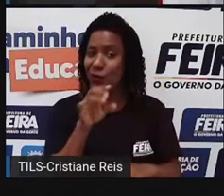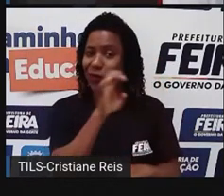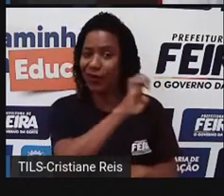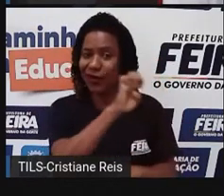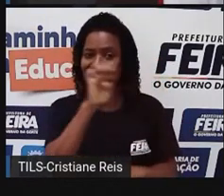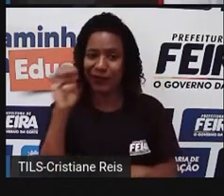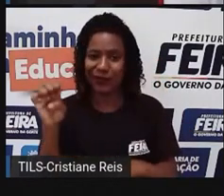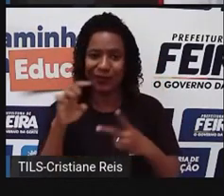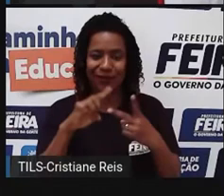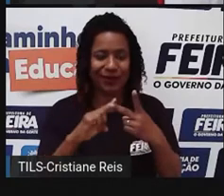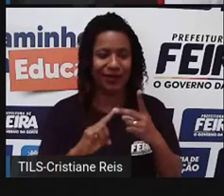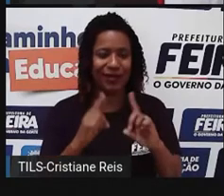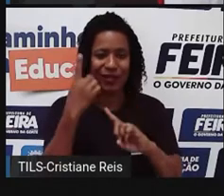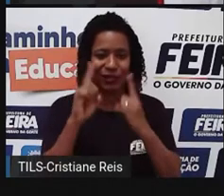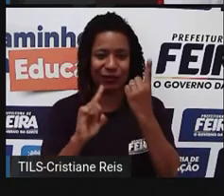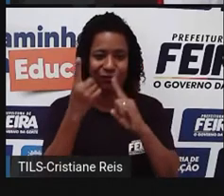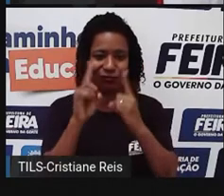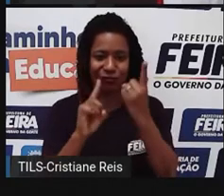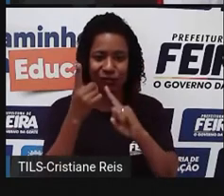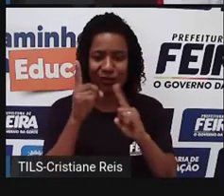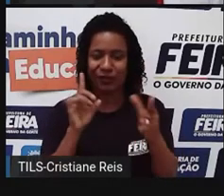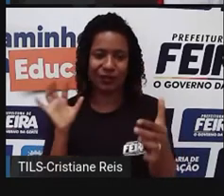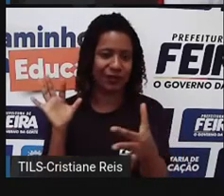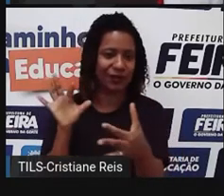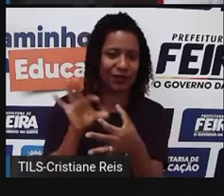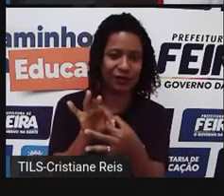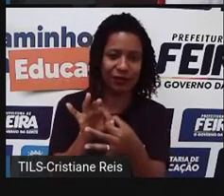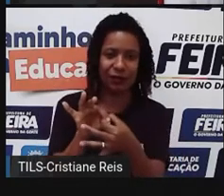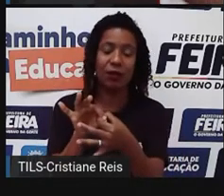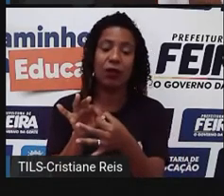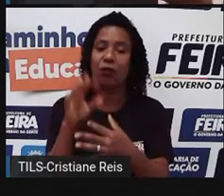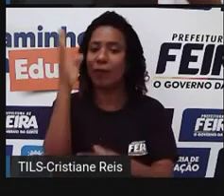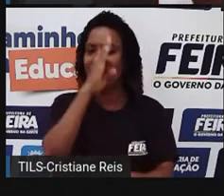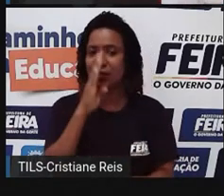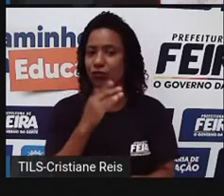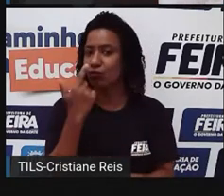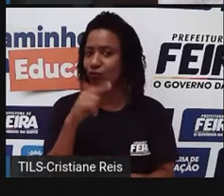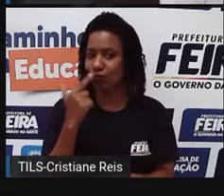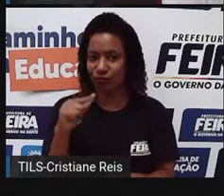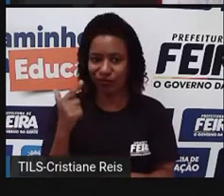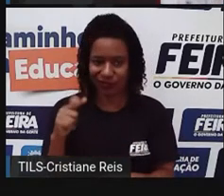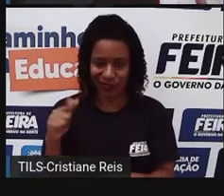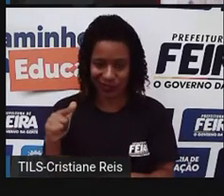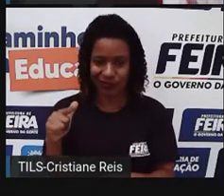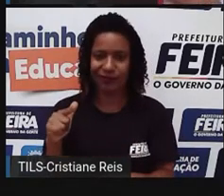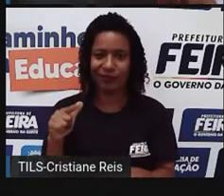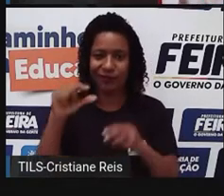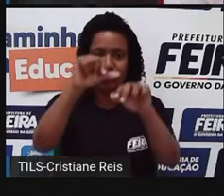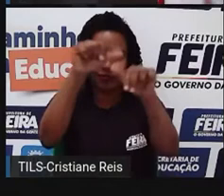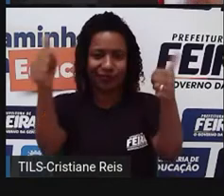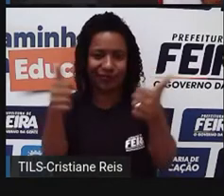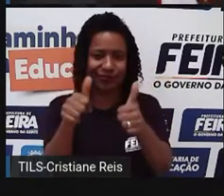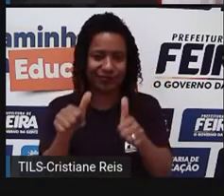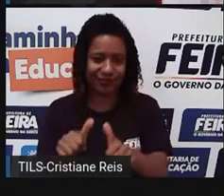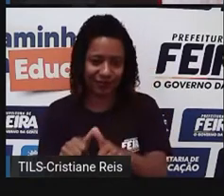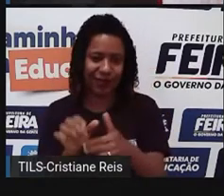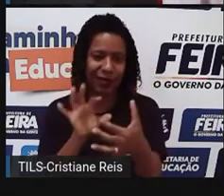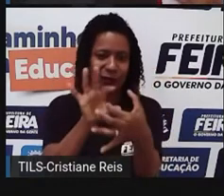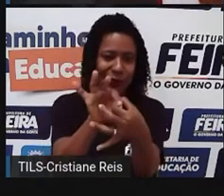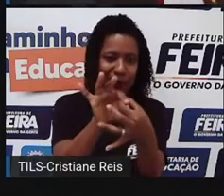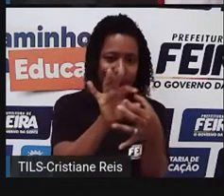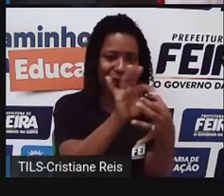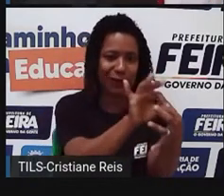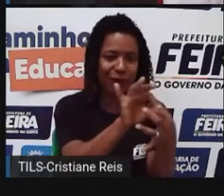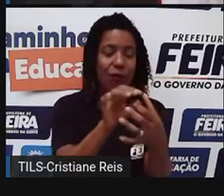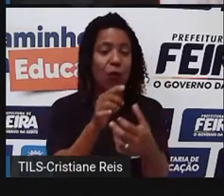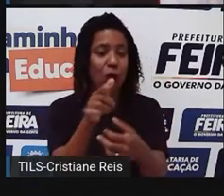faz, né, então, essa característica de povo, que é o povo brasileiro, isso eu estou falando do Brasil, mas poderia ser dos Estados Unidos,